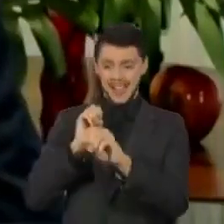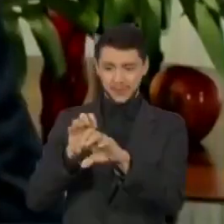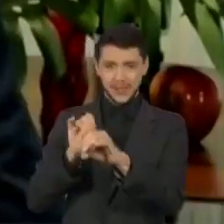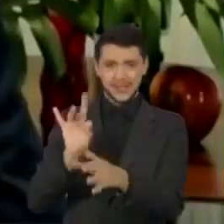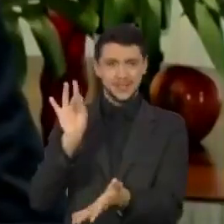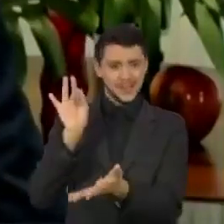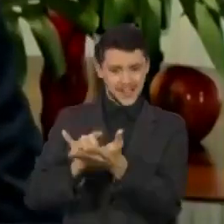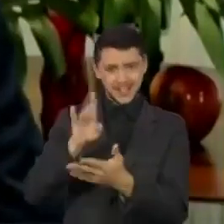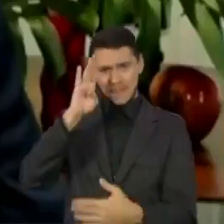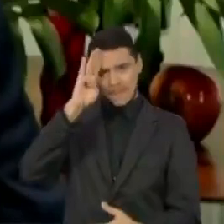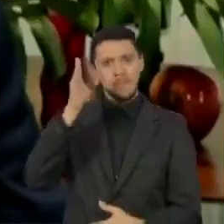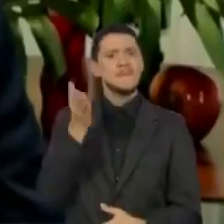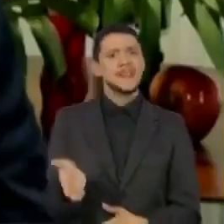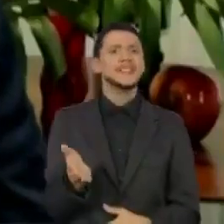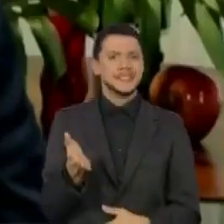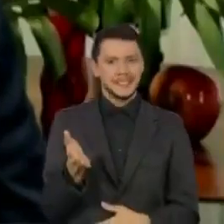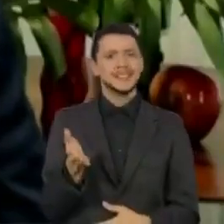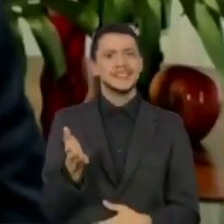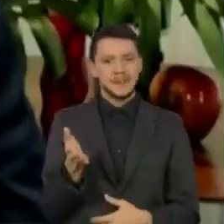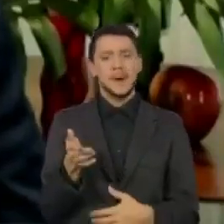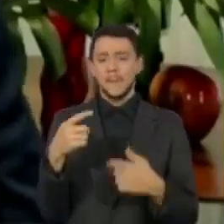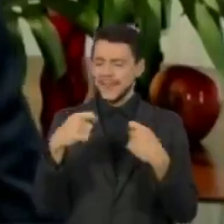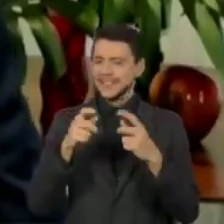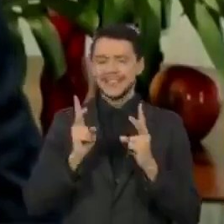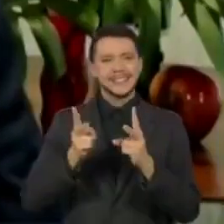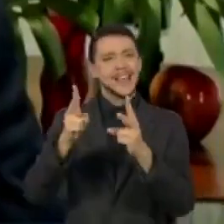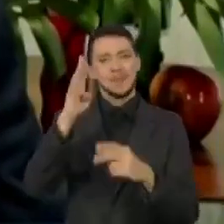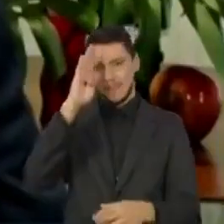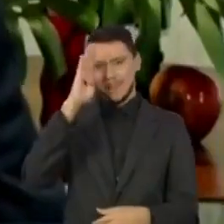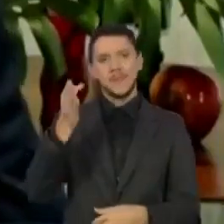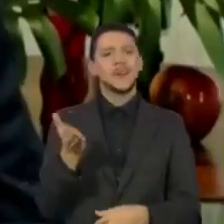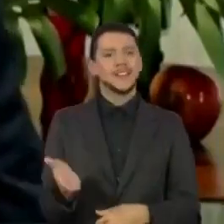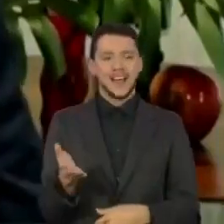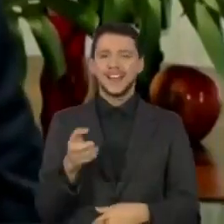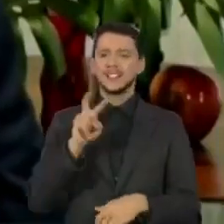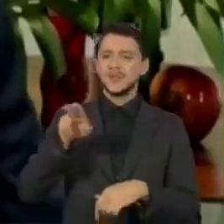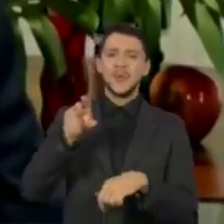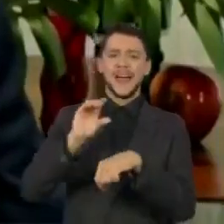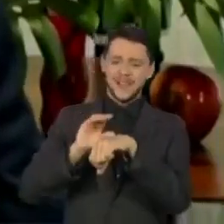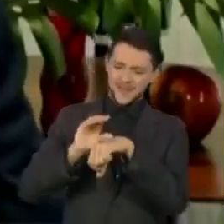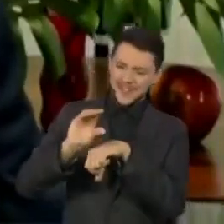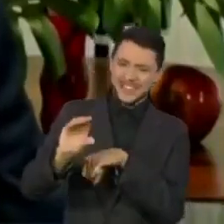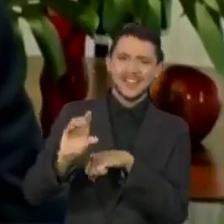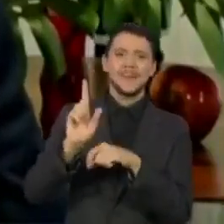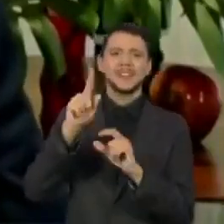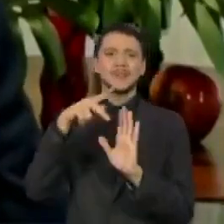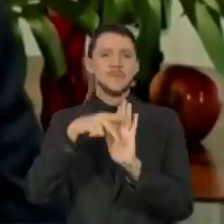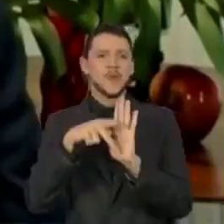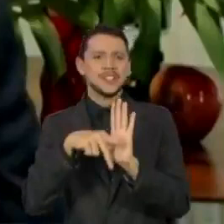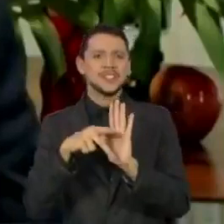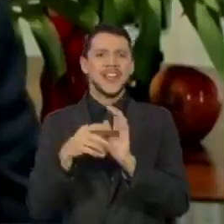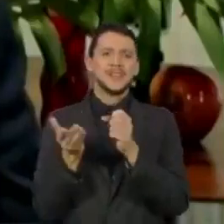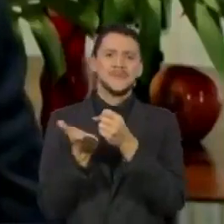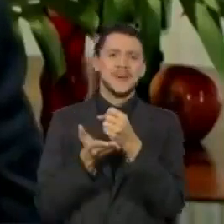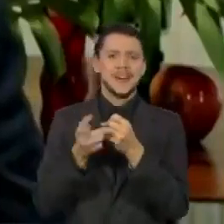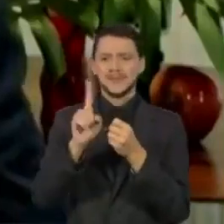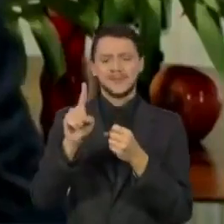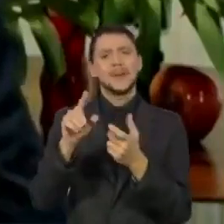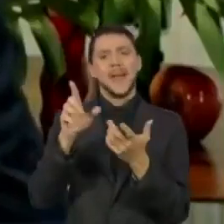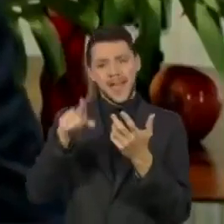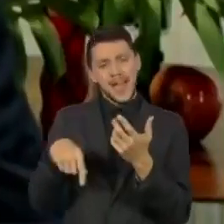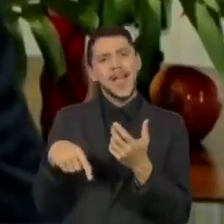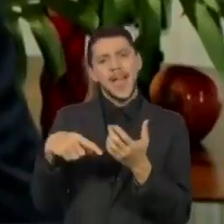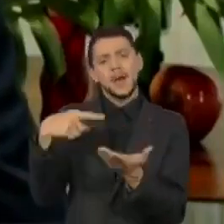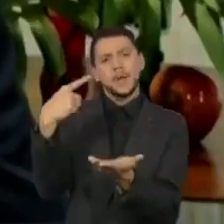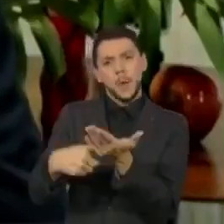de fato, prioridade, ela tem de ser prioridade. E ela é com financiamento, com projeto, com compromisso público